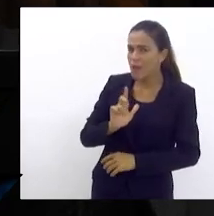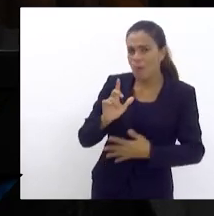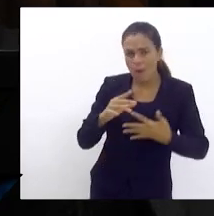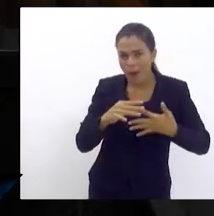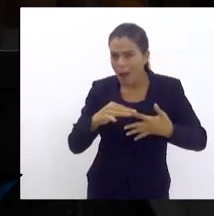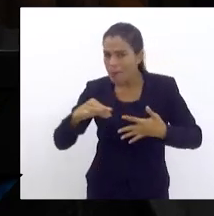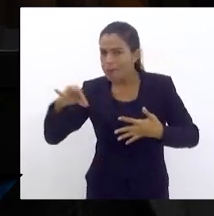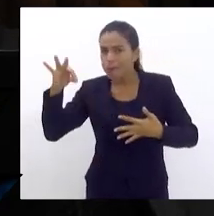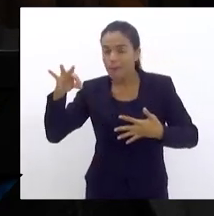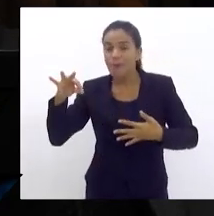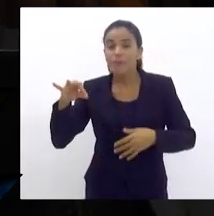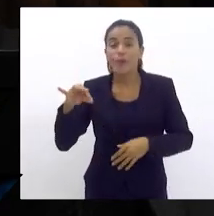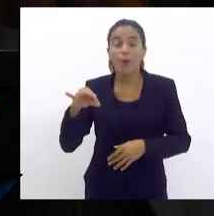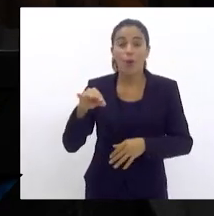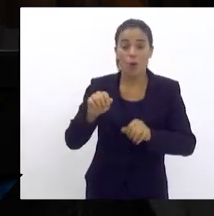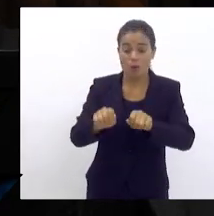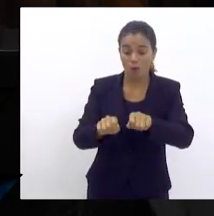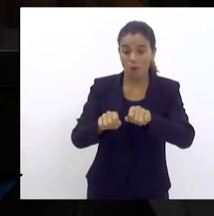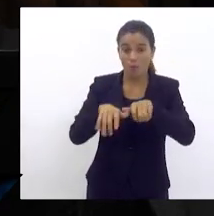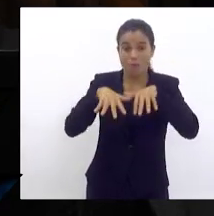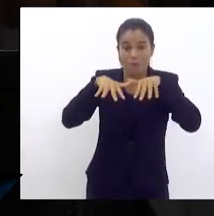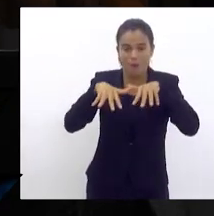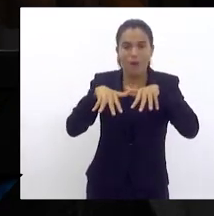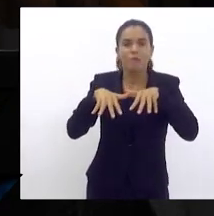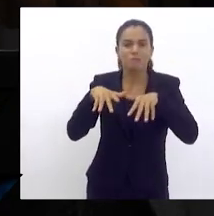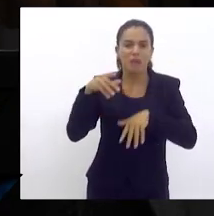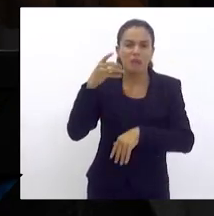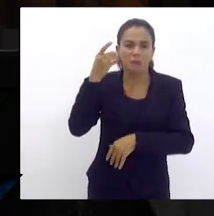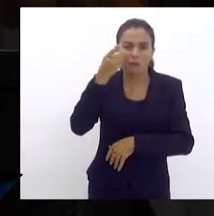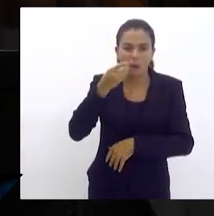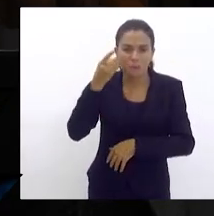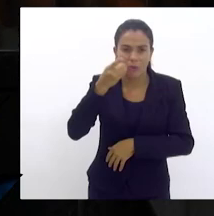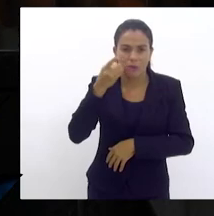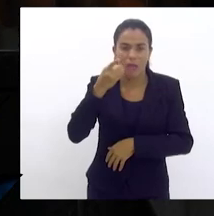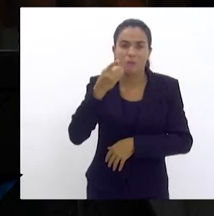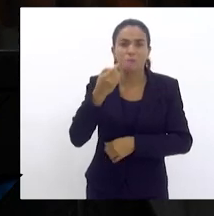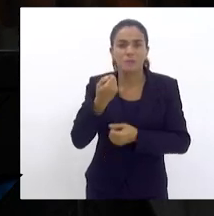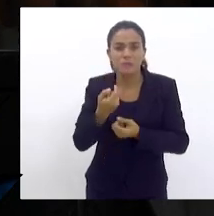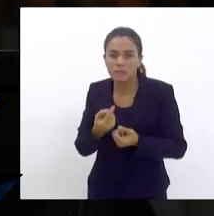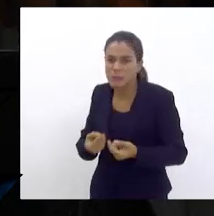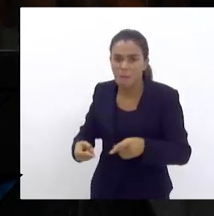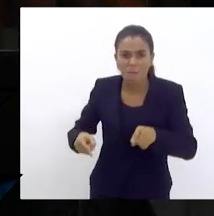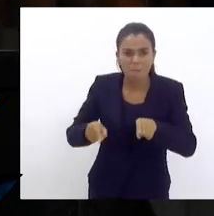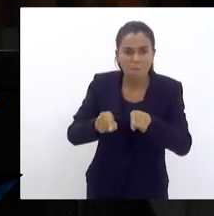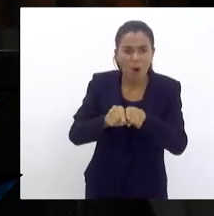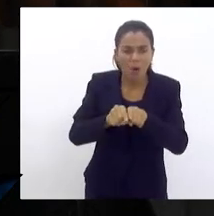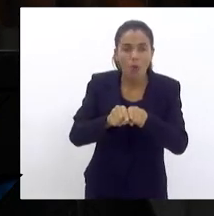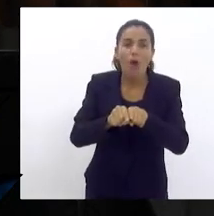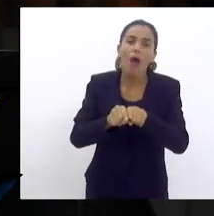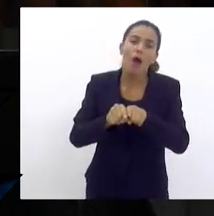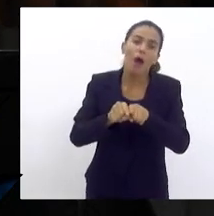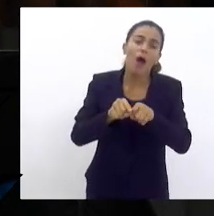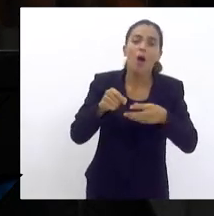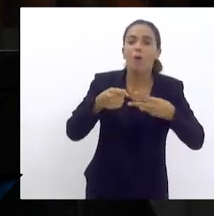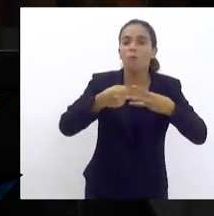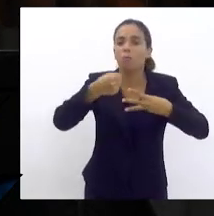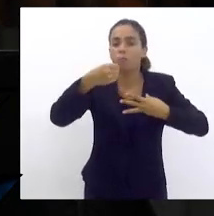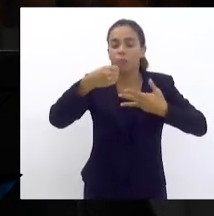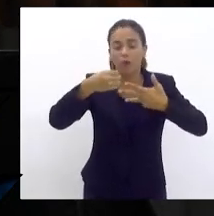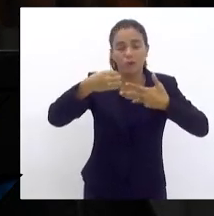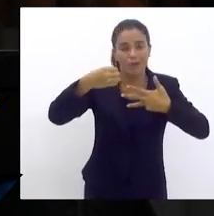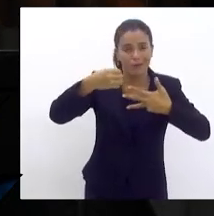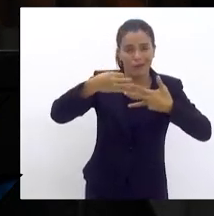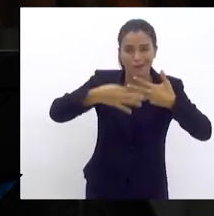Parlamento Fluminense tem que se unir ao Poder Executivo e exigir,